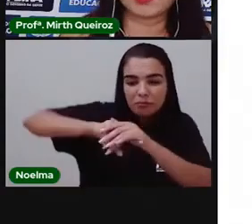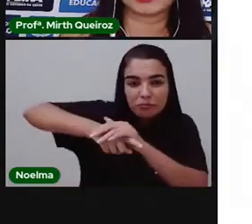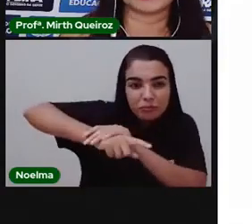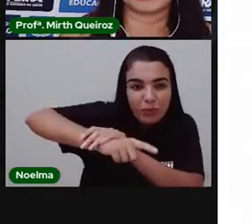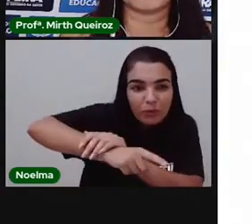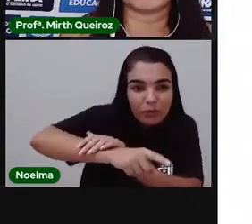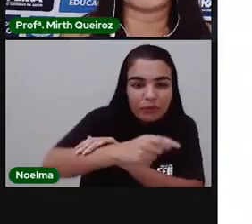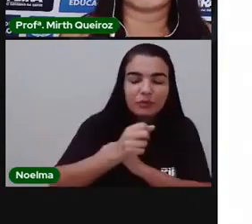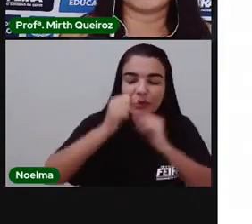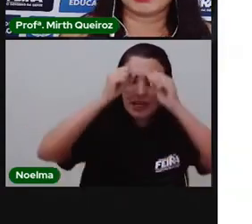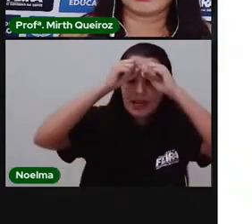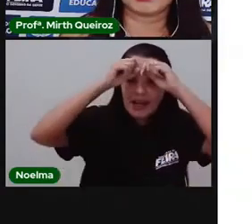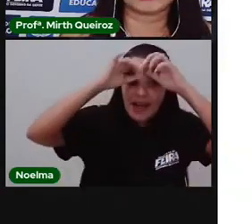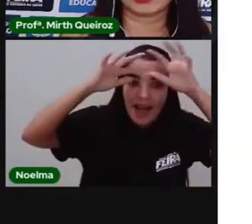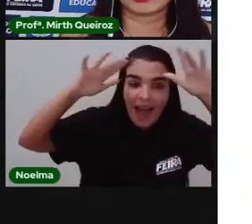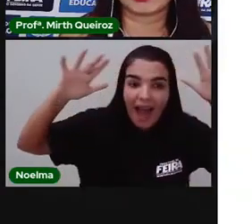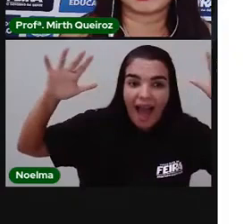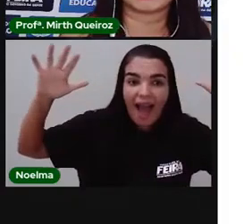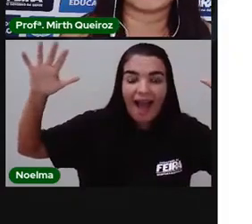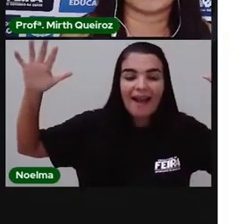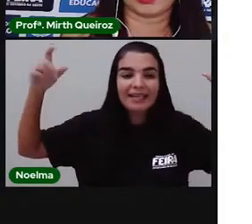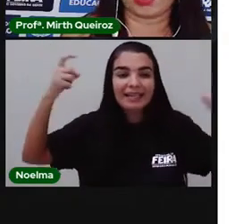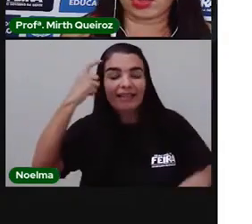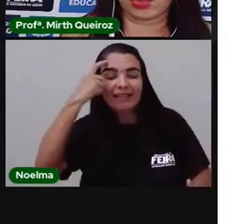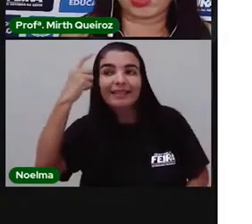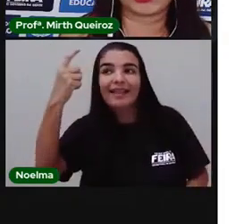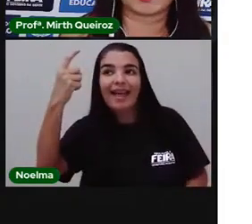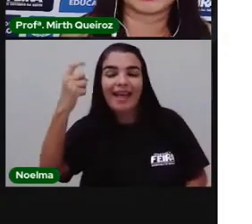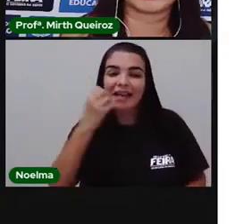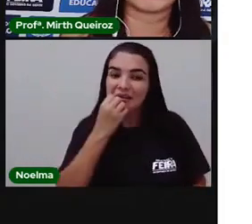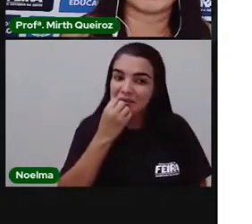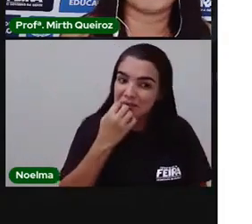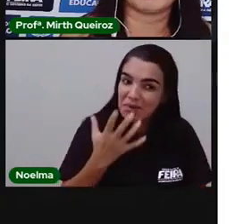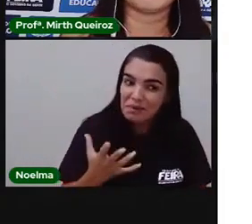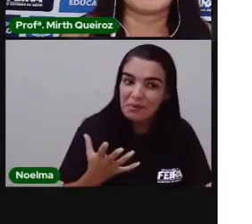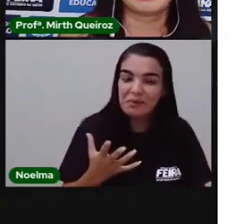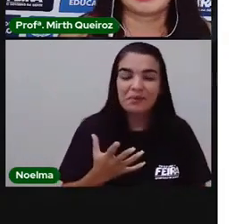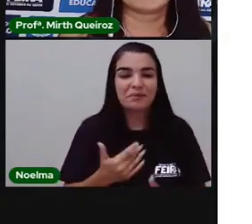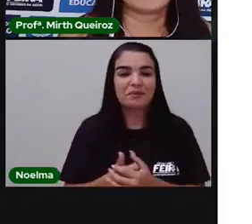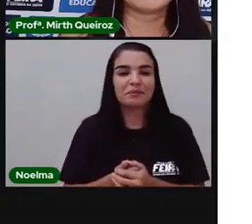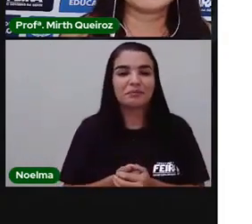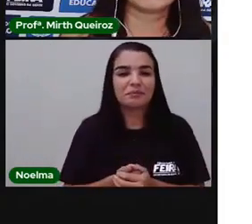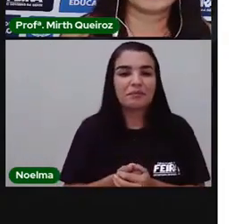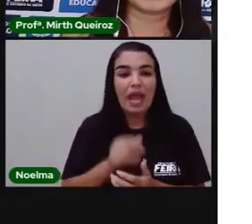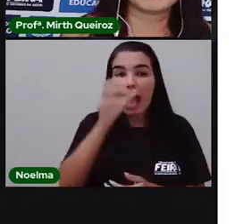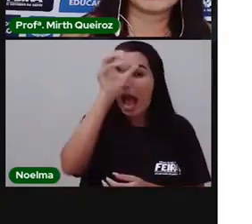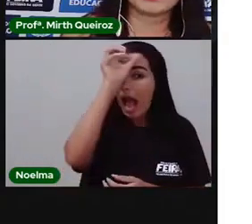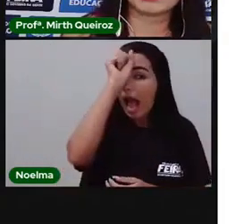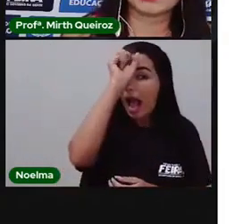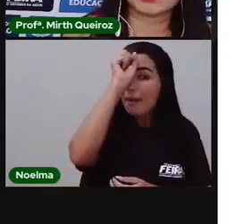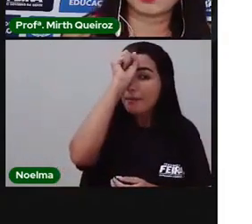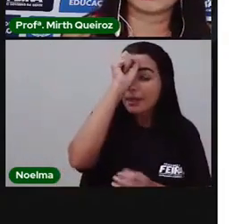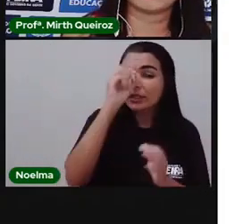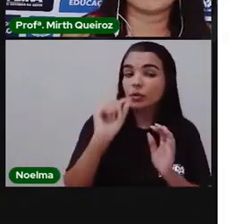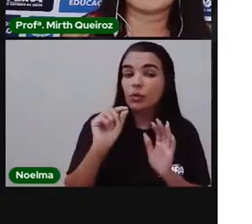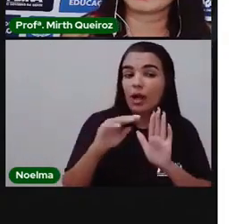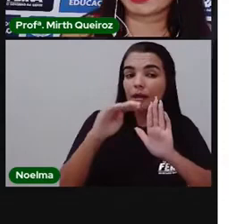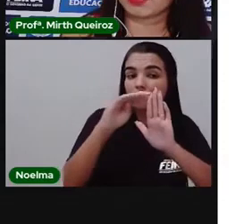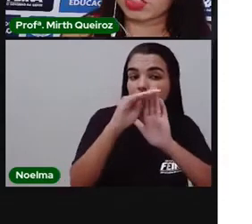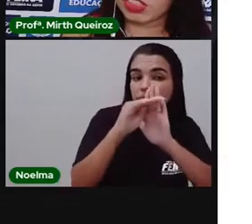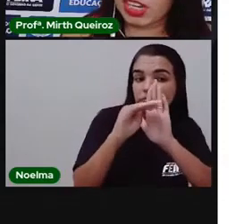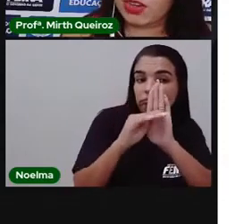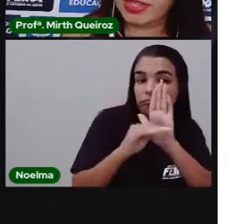isso também vocês podem fazer também, né? Não só as crianças, não só os adultos, mas as crianças também. Aprendem sobre a classificação das formas